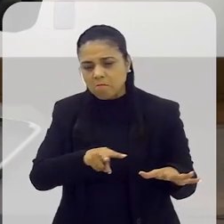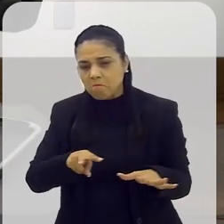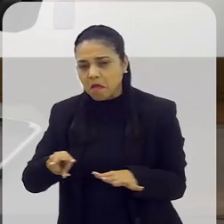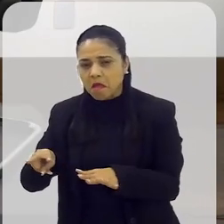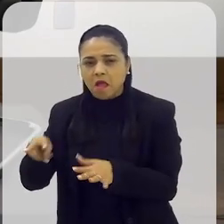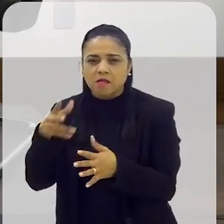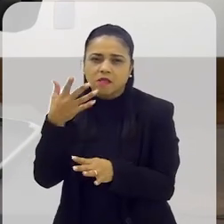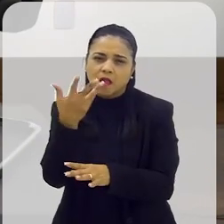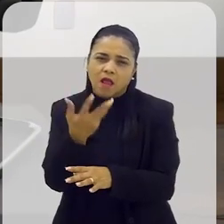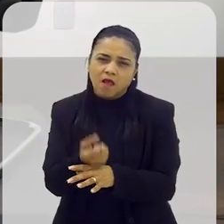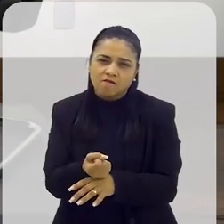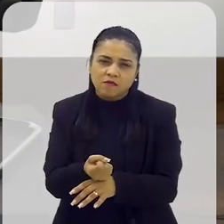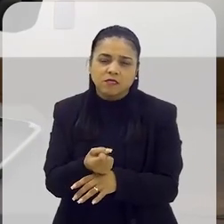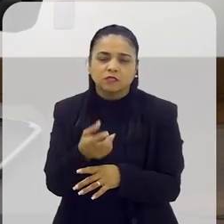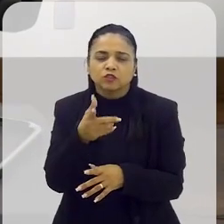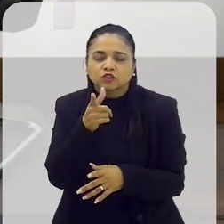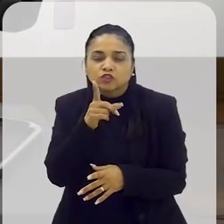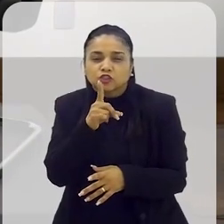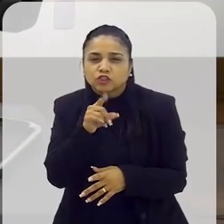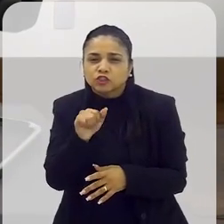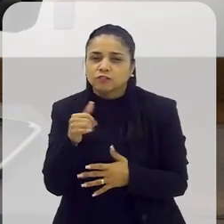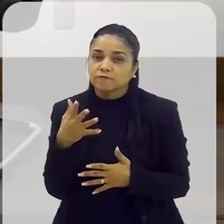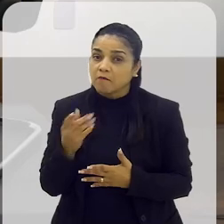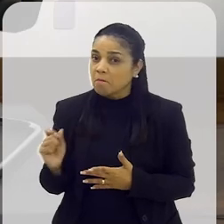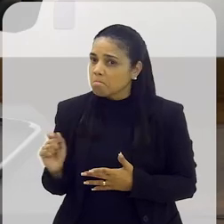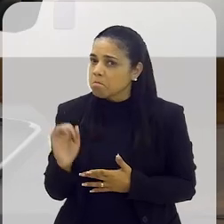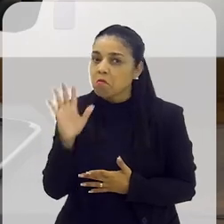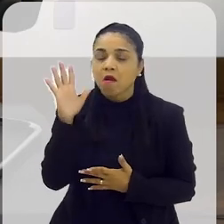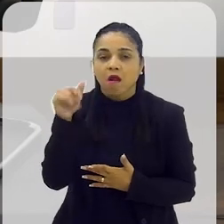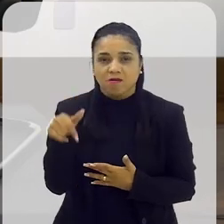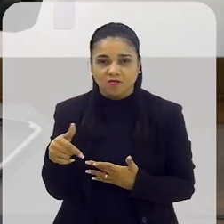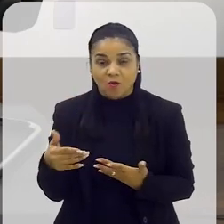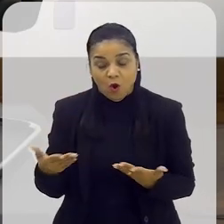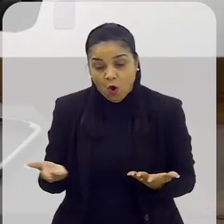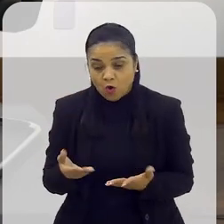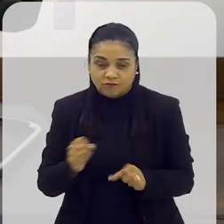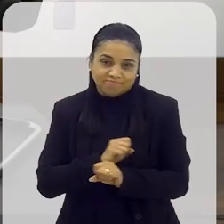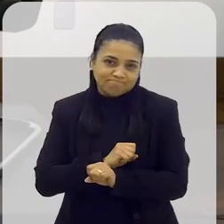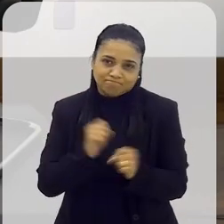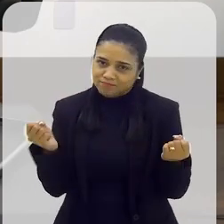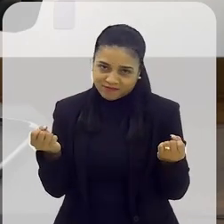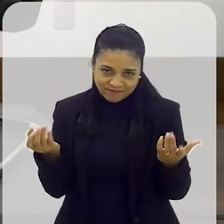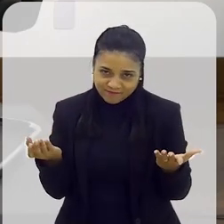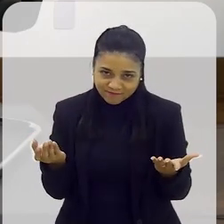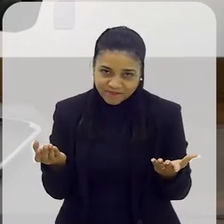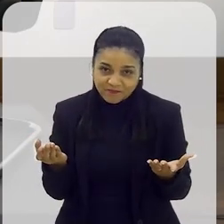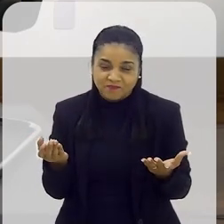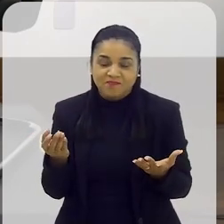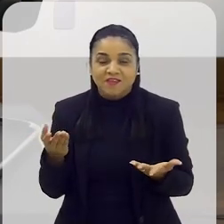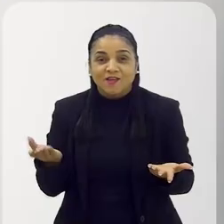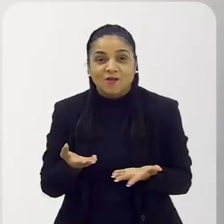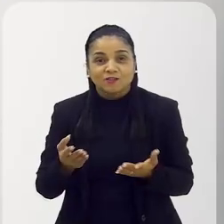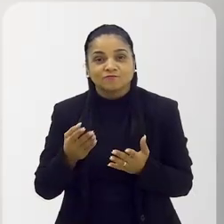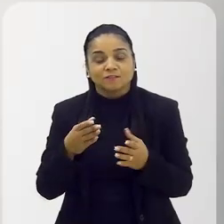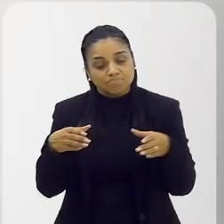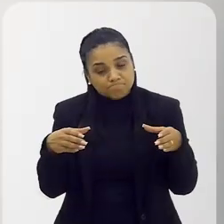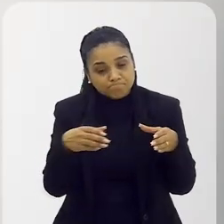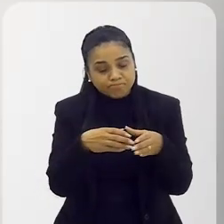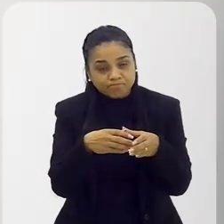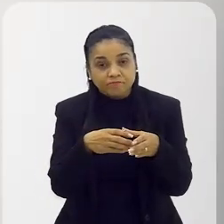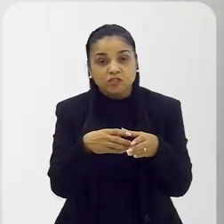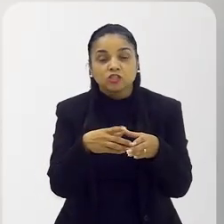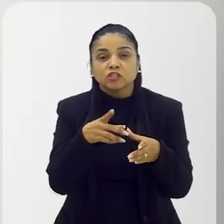semana, dias, o que encarecia. É, hoje não tem como fazer isso. Você faz